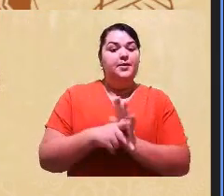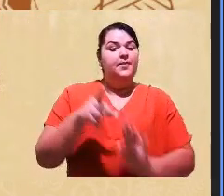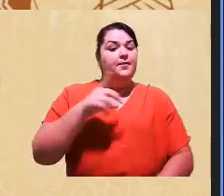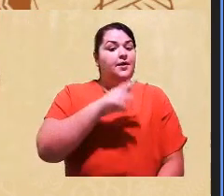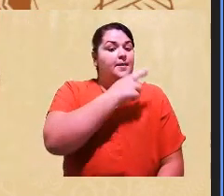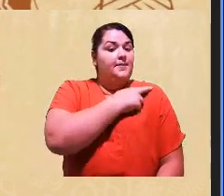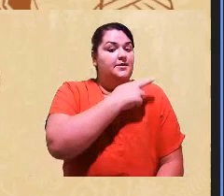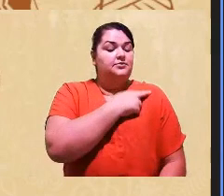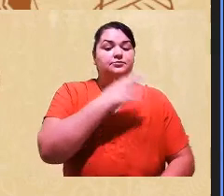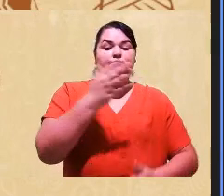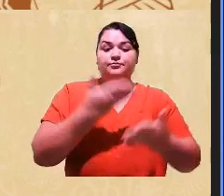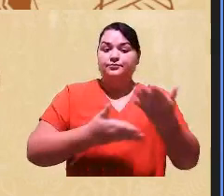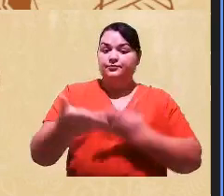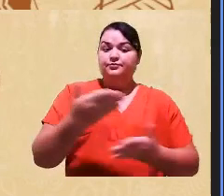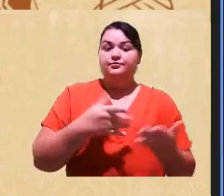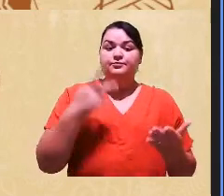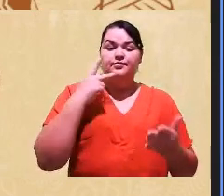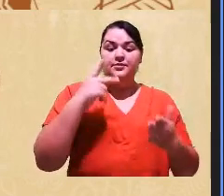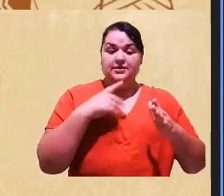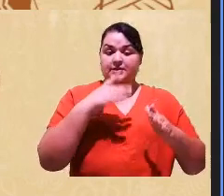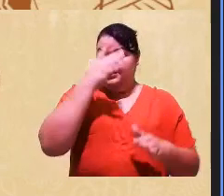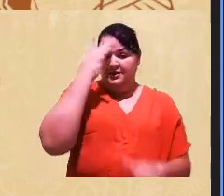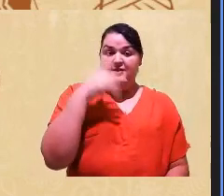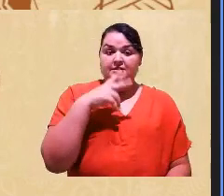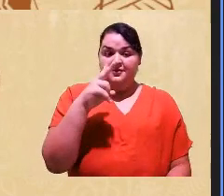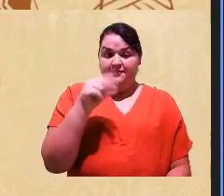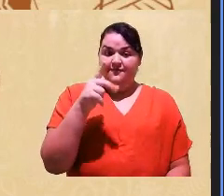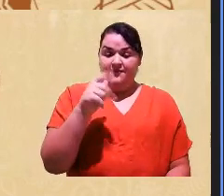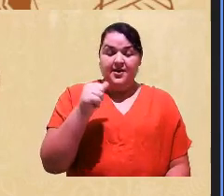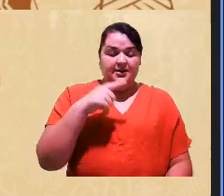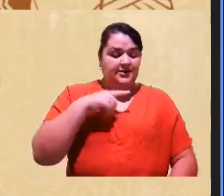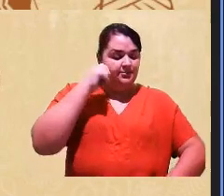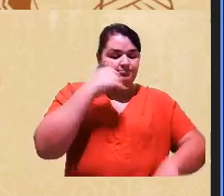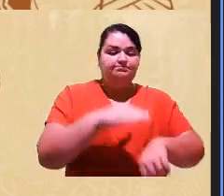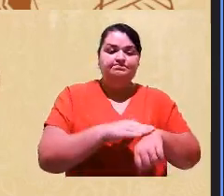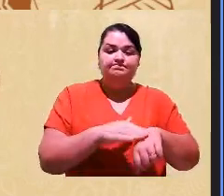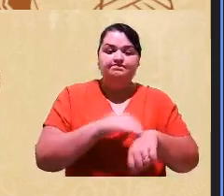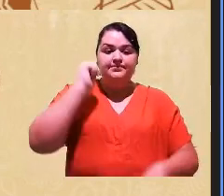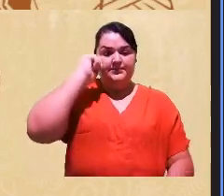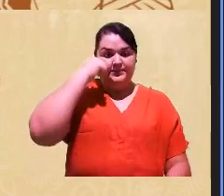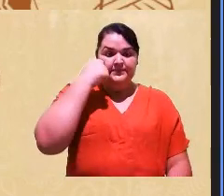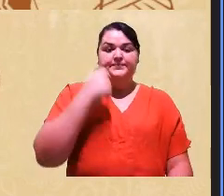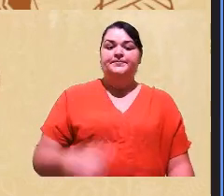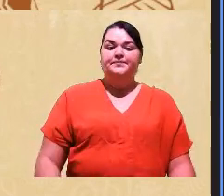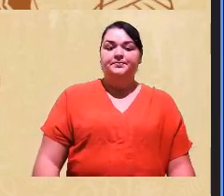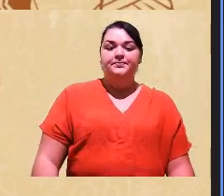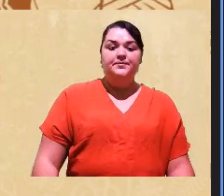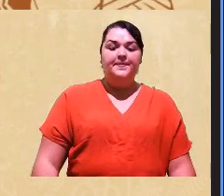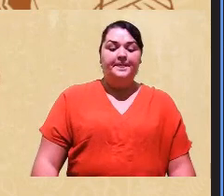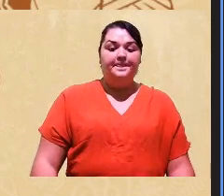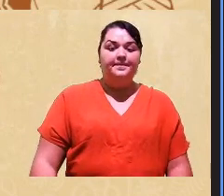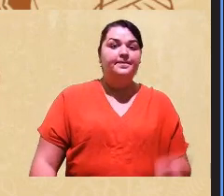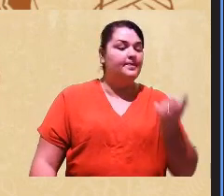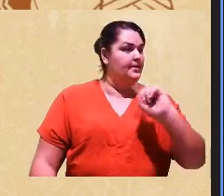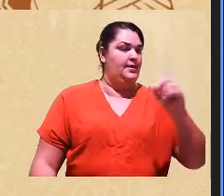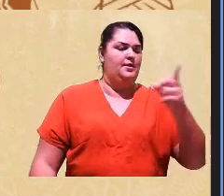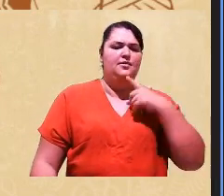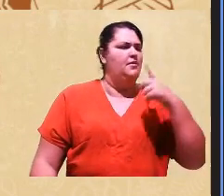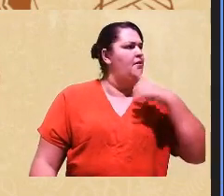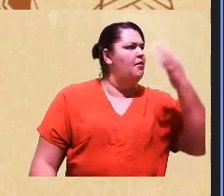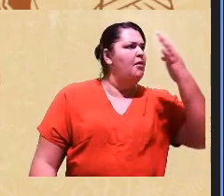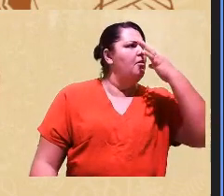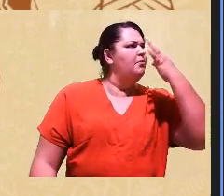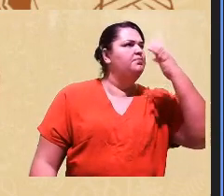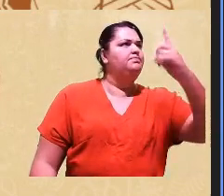usurpados vagas de pessoas negras naturalmente e não são evidenciados do